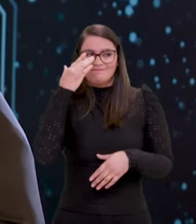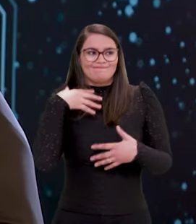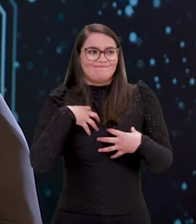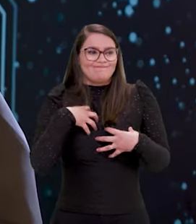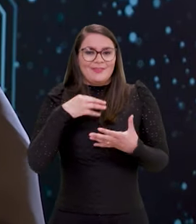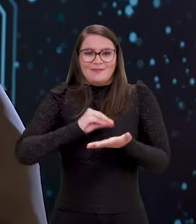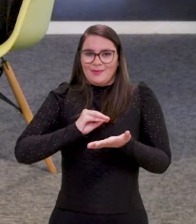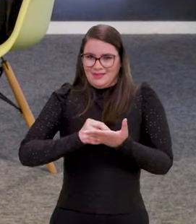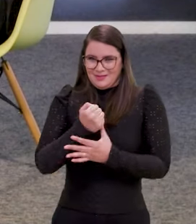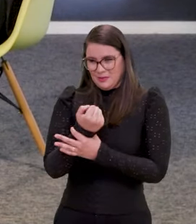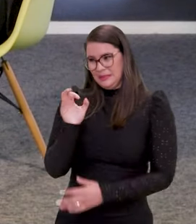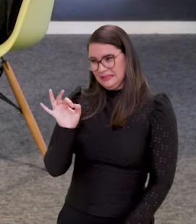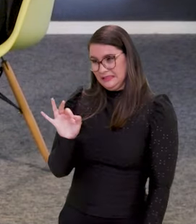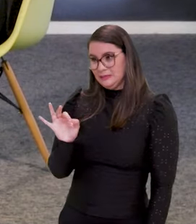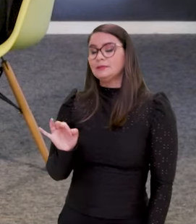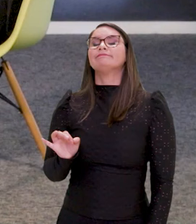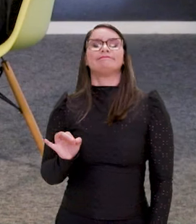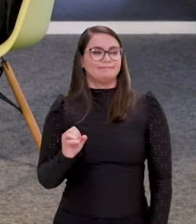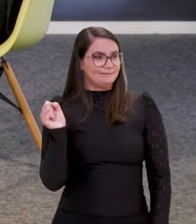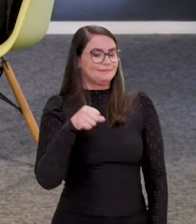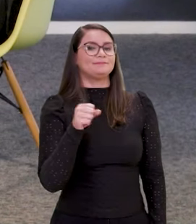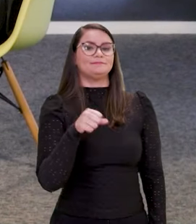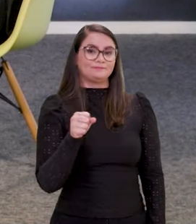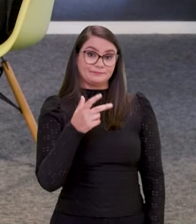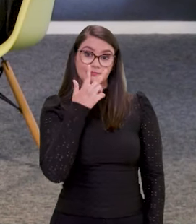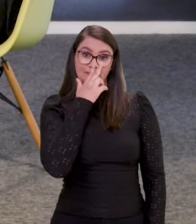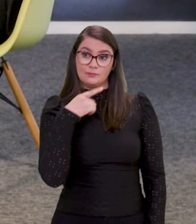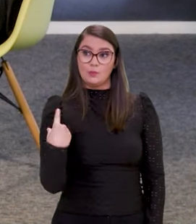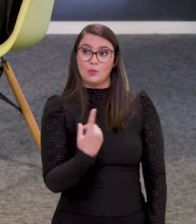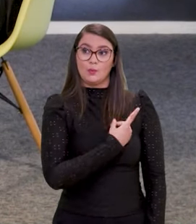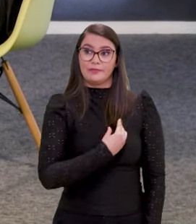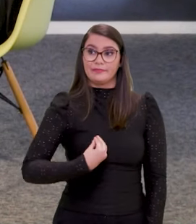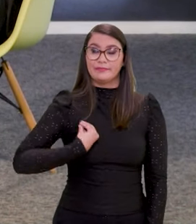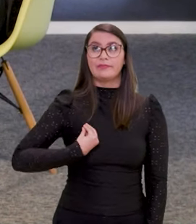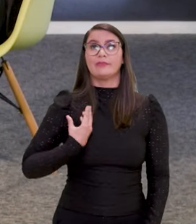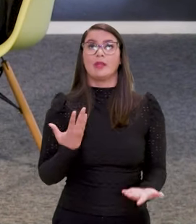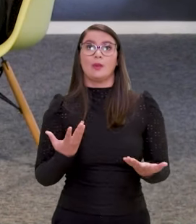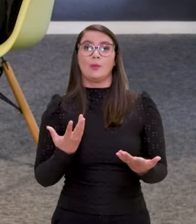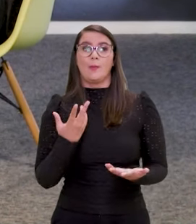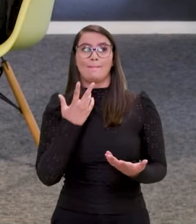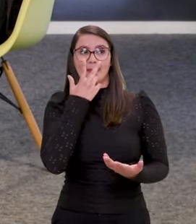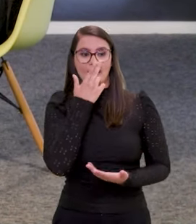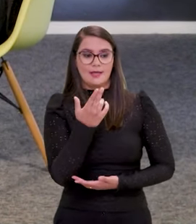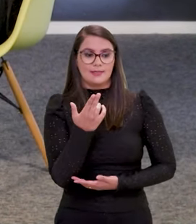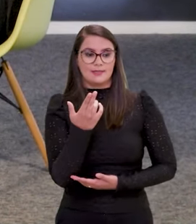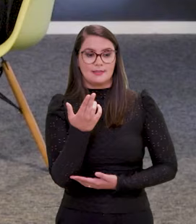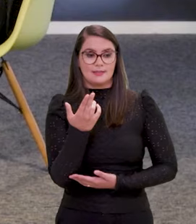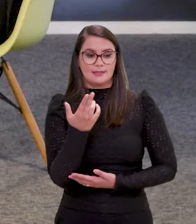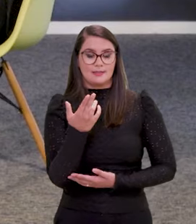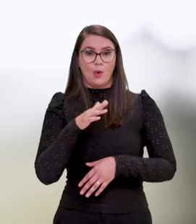pouco inseguras ainda, não secretário? Sim, sim, Eu acho que a gente está vivendo, como eu disse, isso é uma questão,